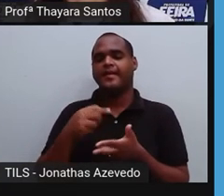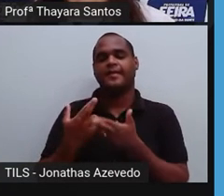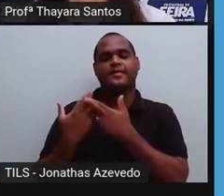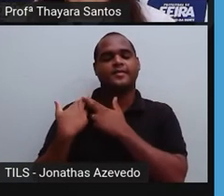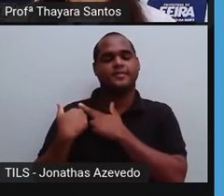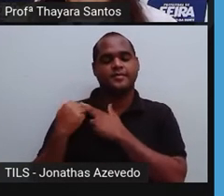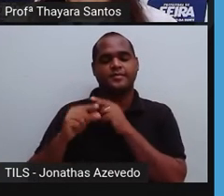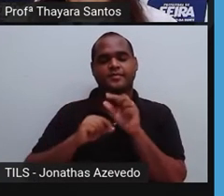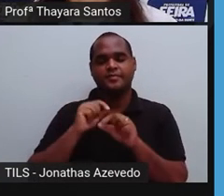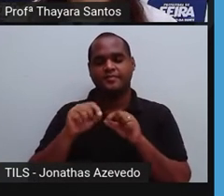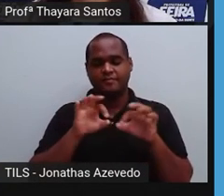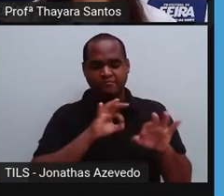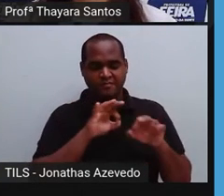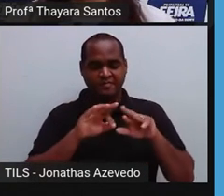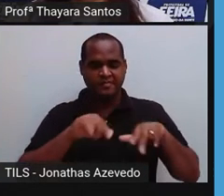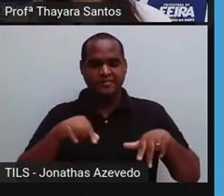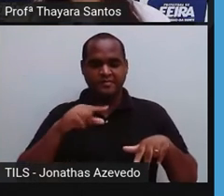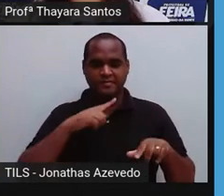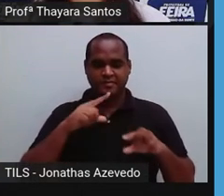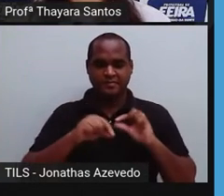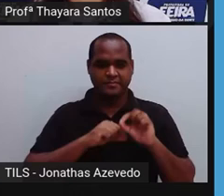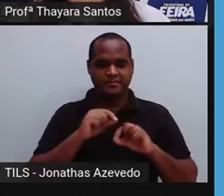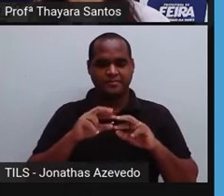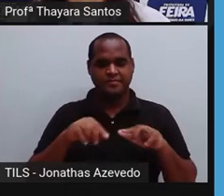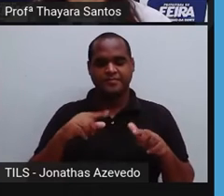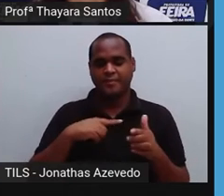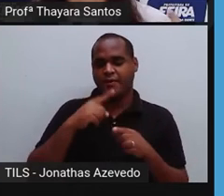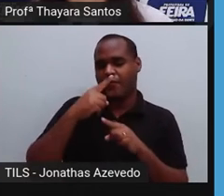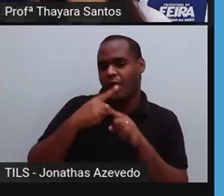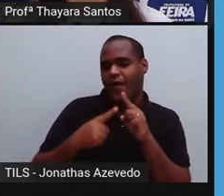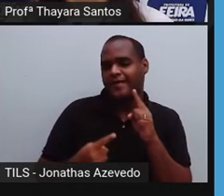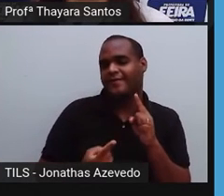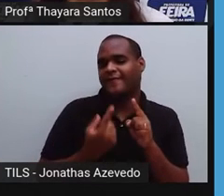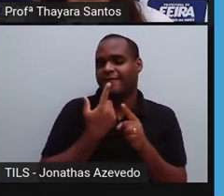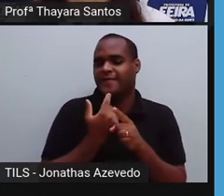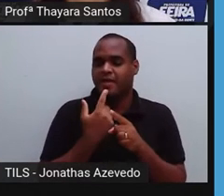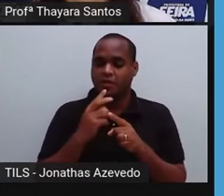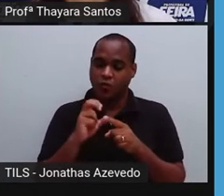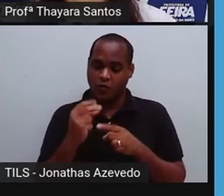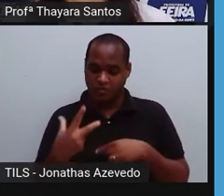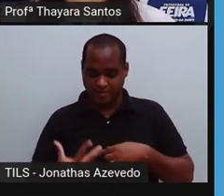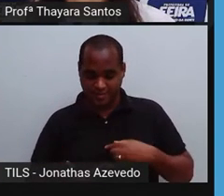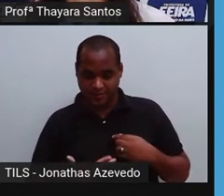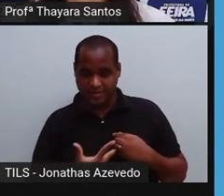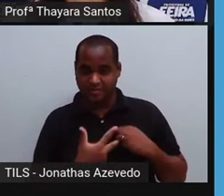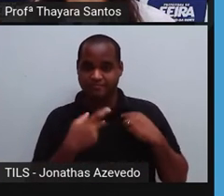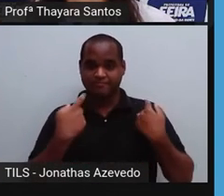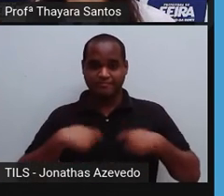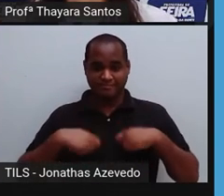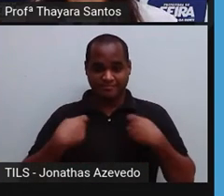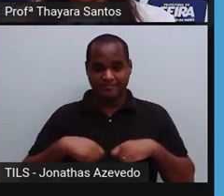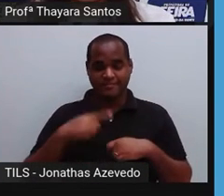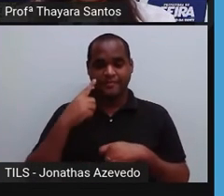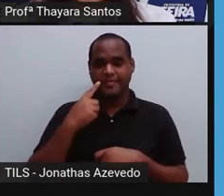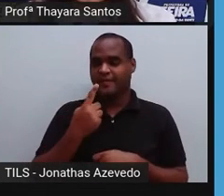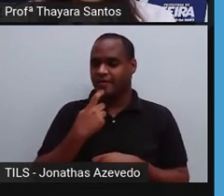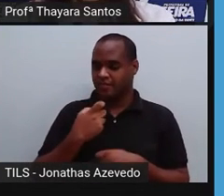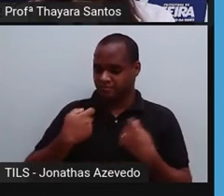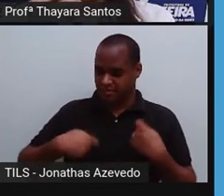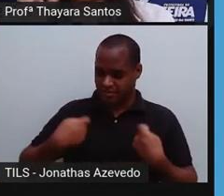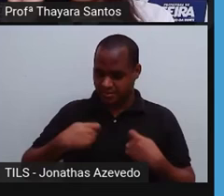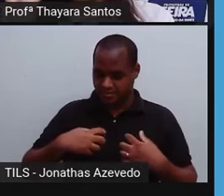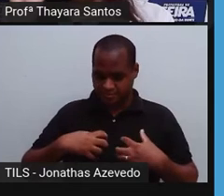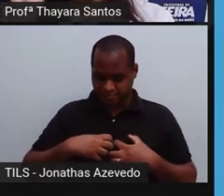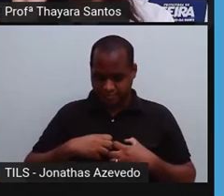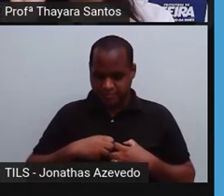por fazer a coagulação sanguínea. Quando a gente se corta, ou quando a gente faz uma cirurgia, esse sangue, ele precisa coagular. Ele